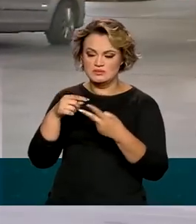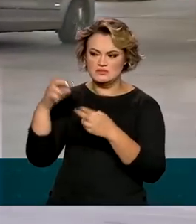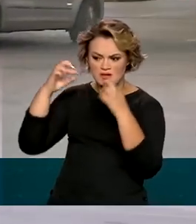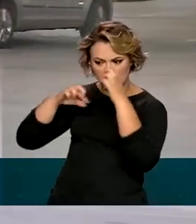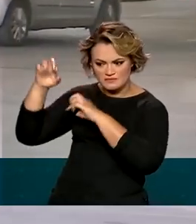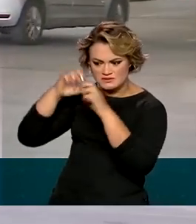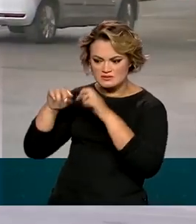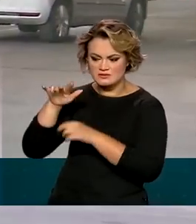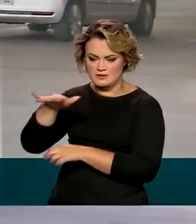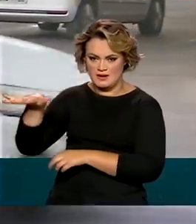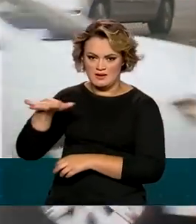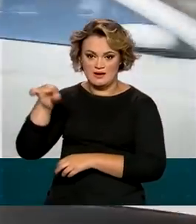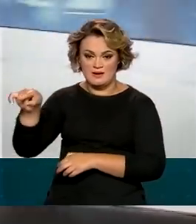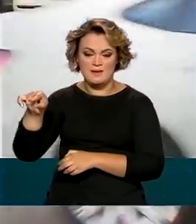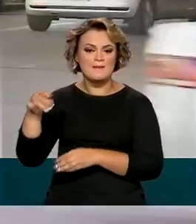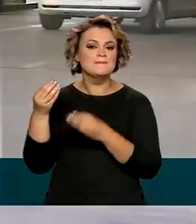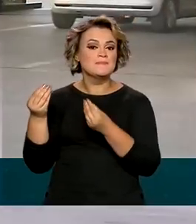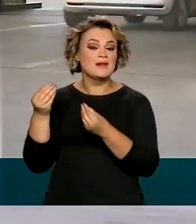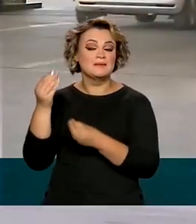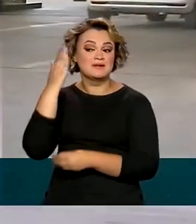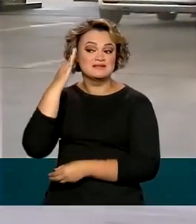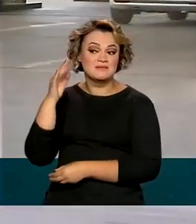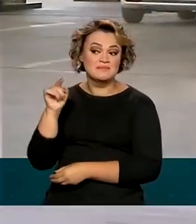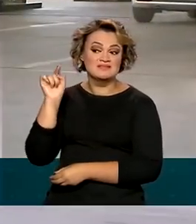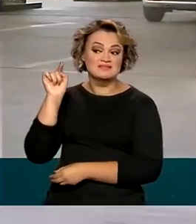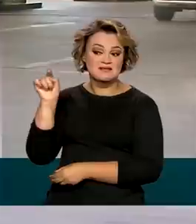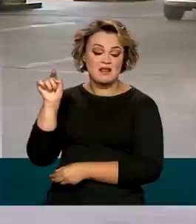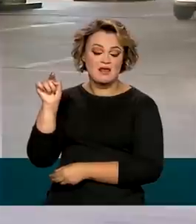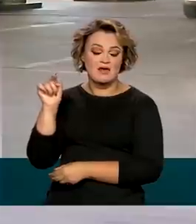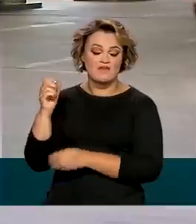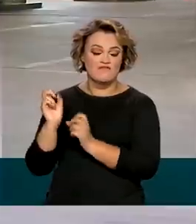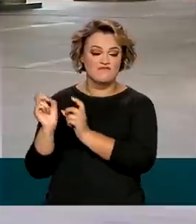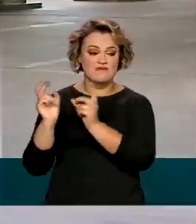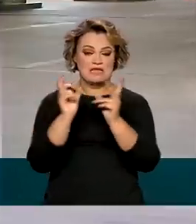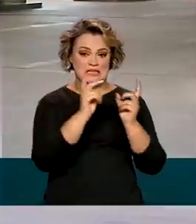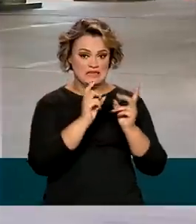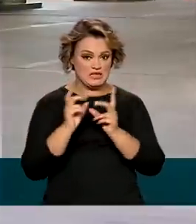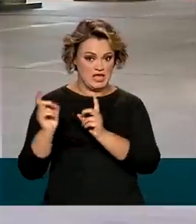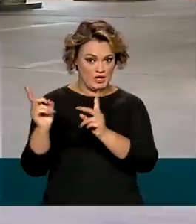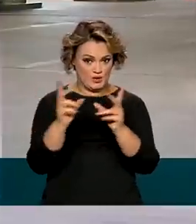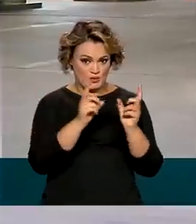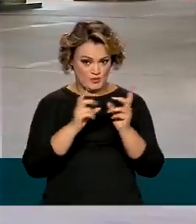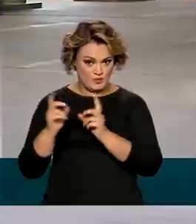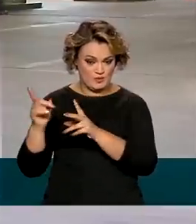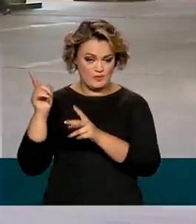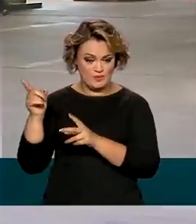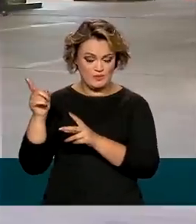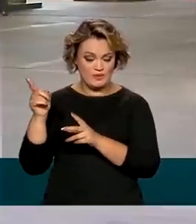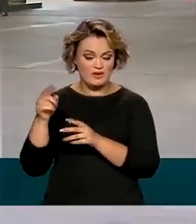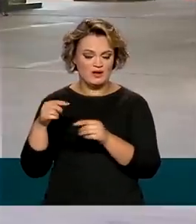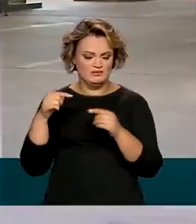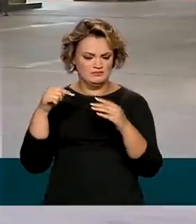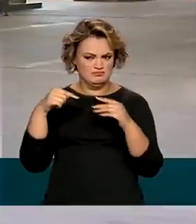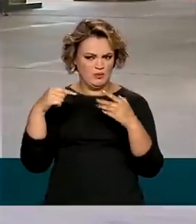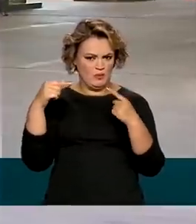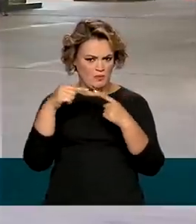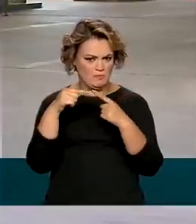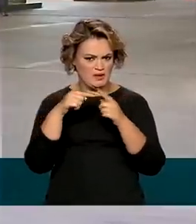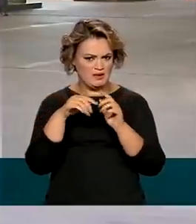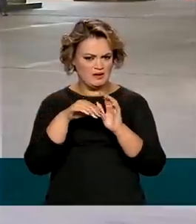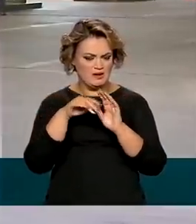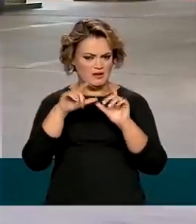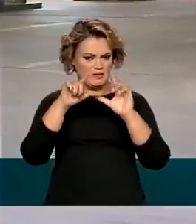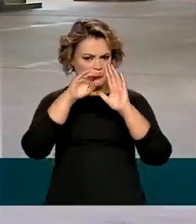Nacional do Petróleo. O objetivo é saber se o valor de compra cobrado na revenda dos postos segue a redução de